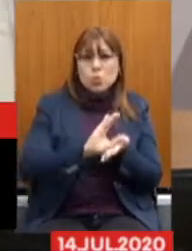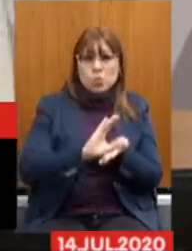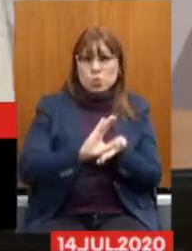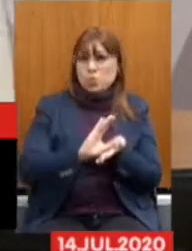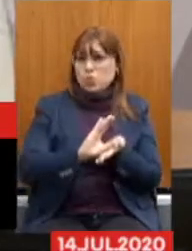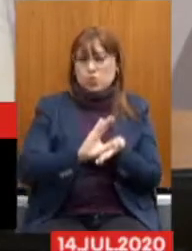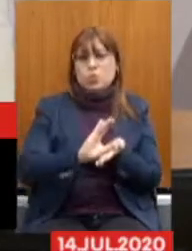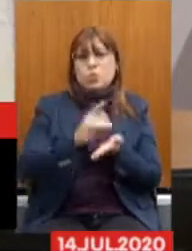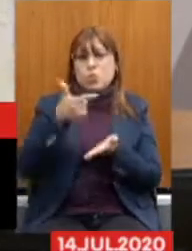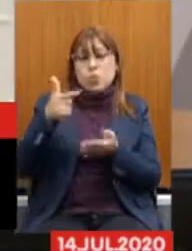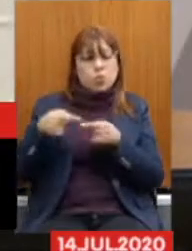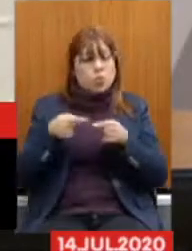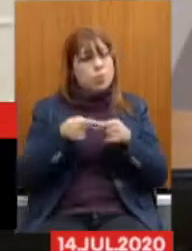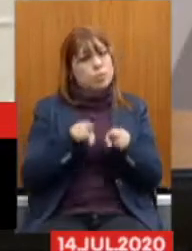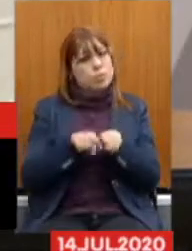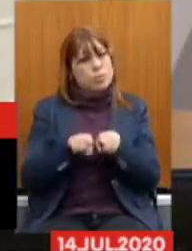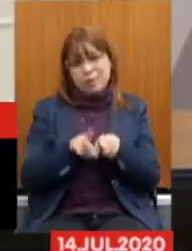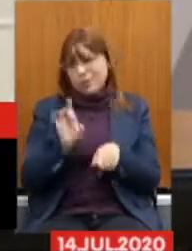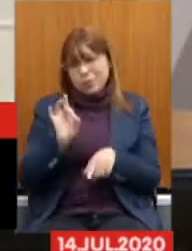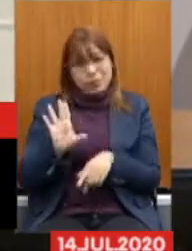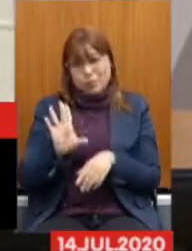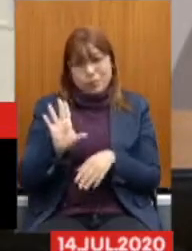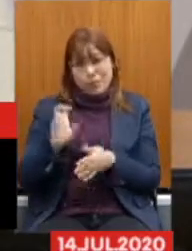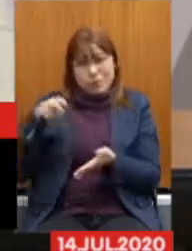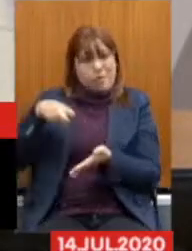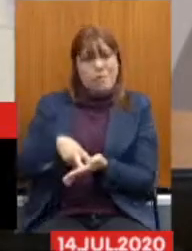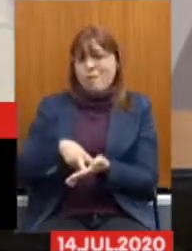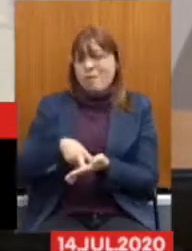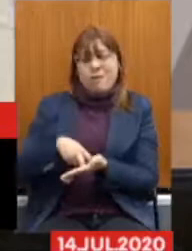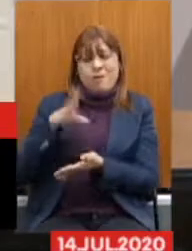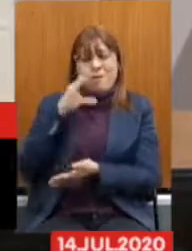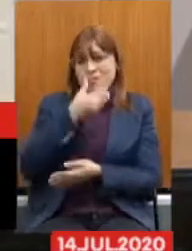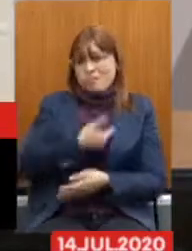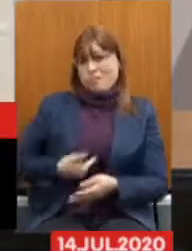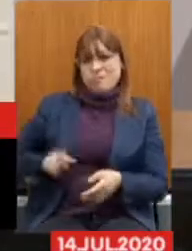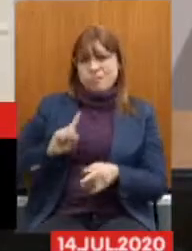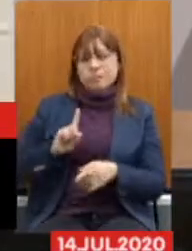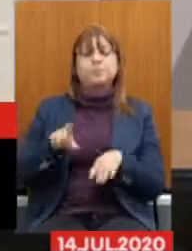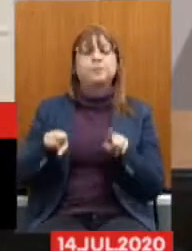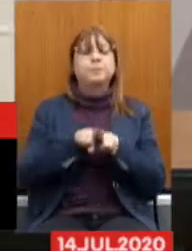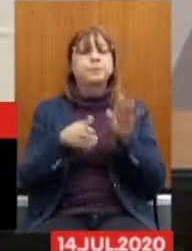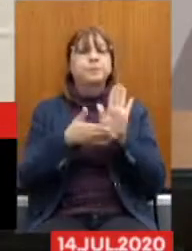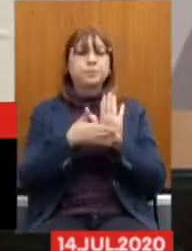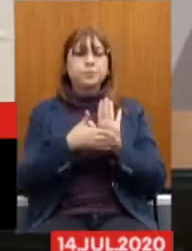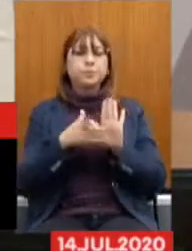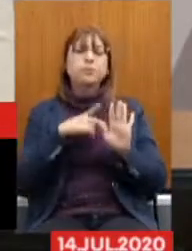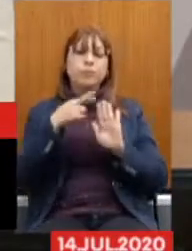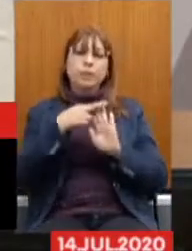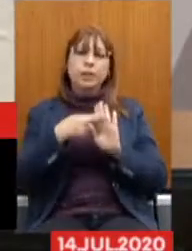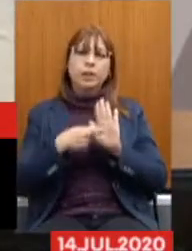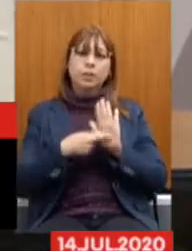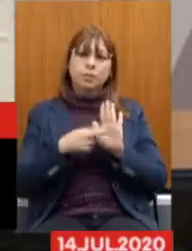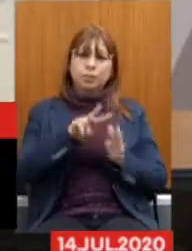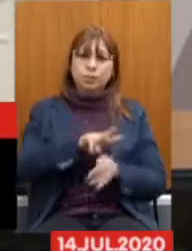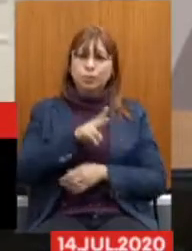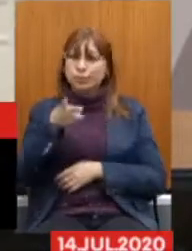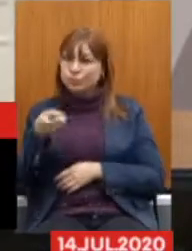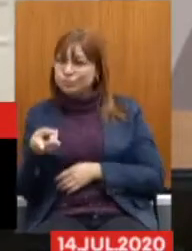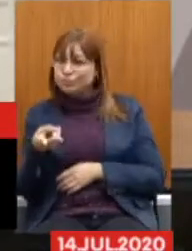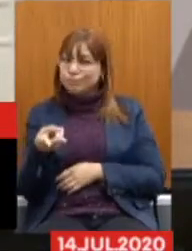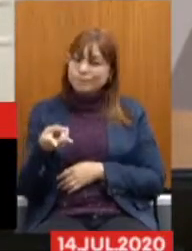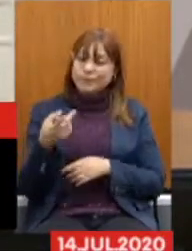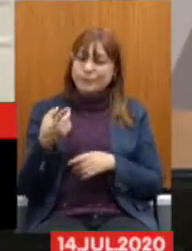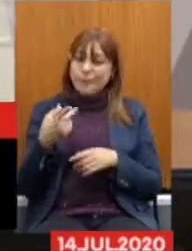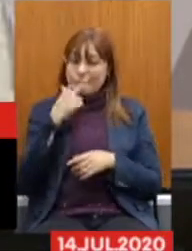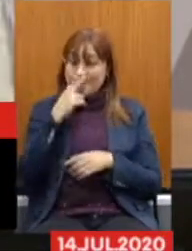servidores Sobre as propostas A regra de transição Às vezes Ela é pior Do que a